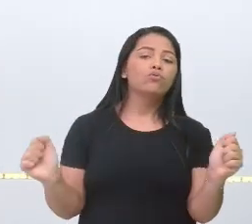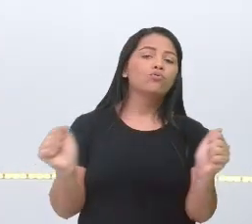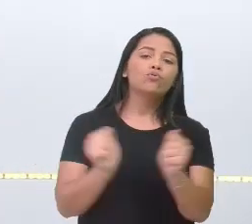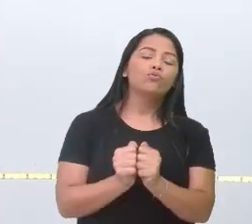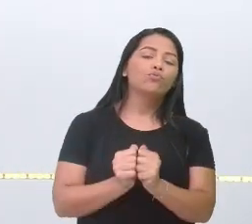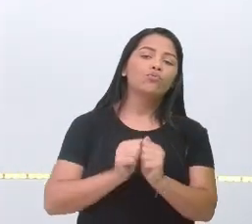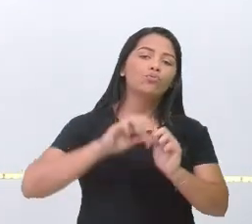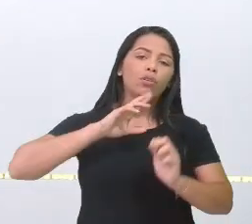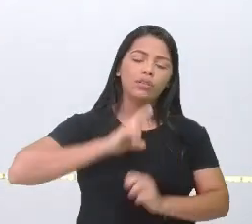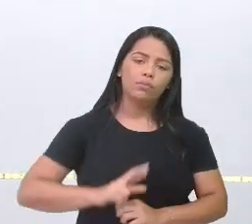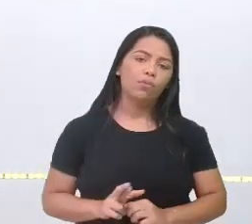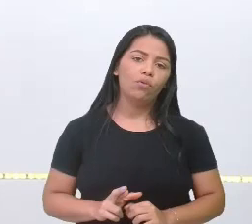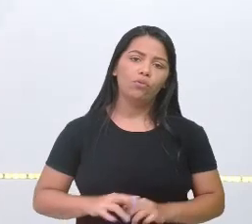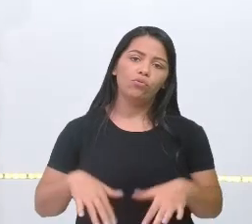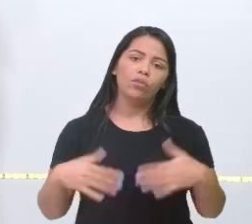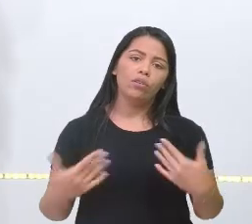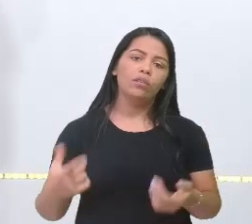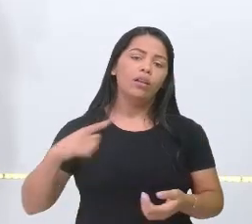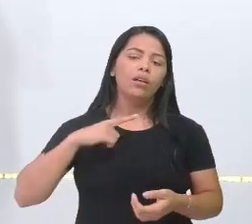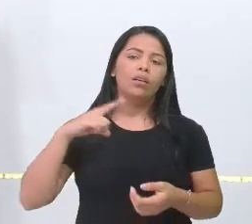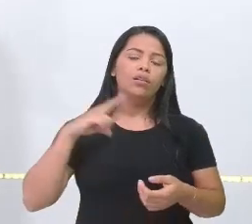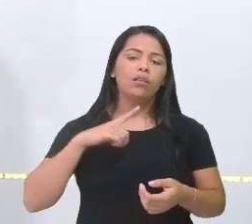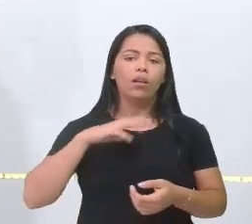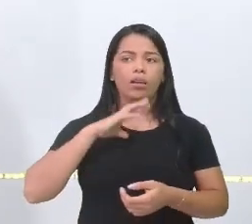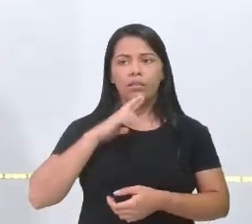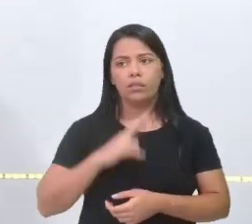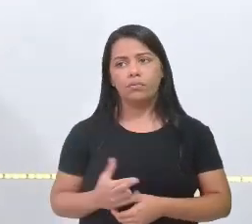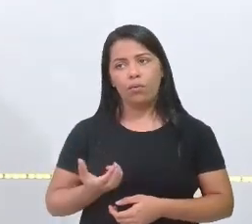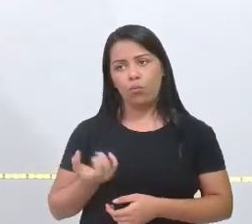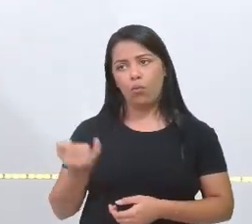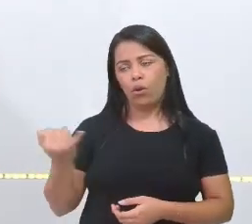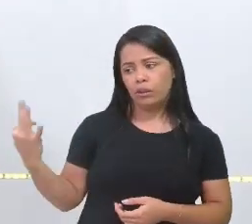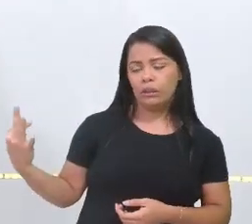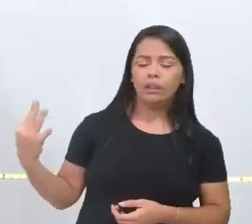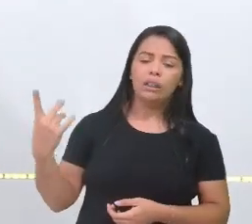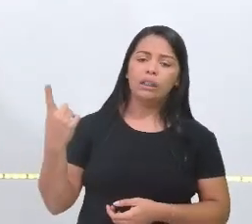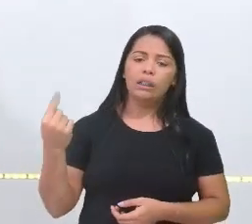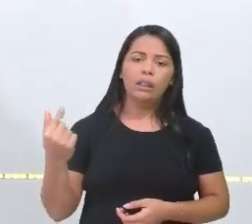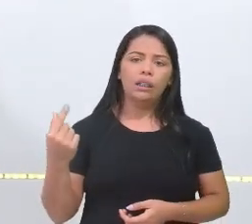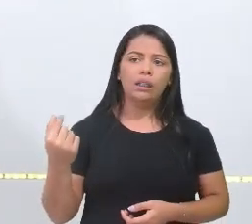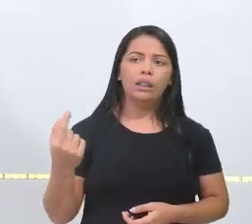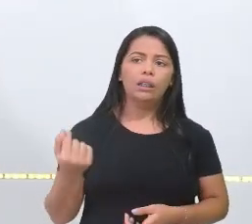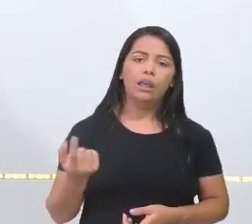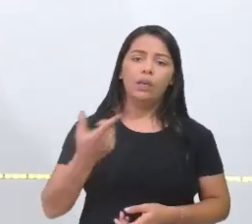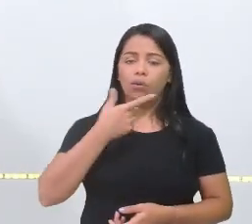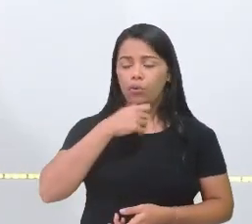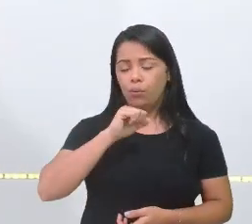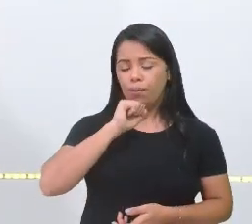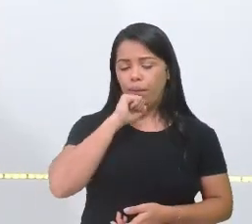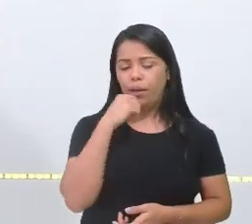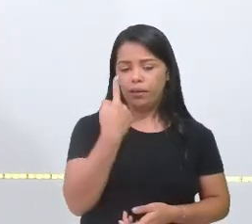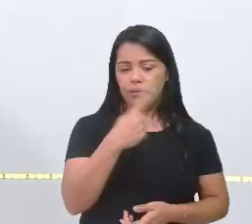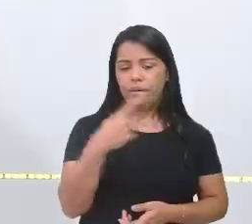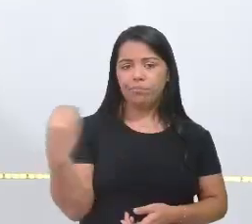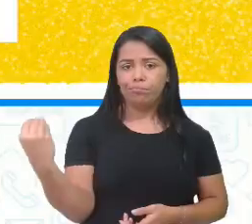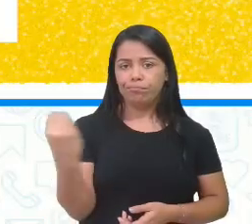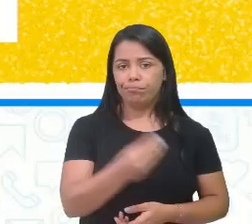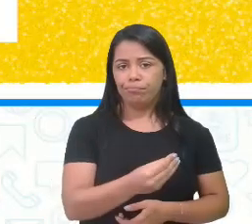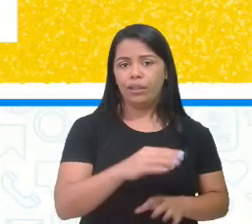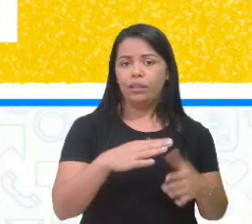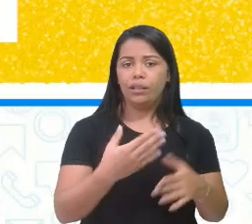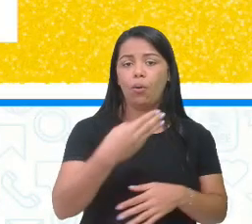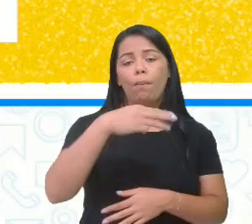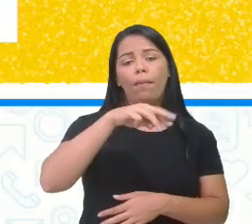Junto o resultado e assim eu tenho a quantidade de dinheiro que o pai dela deu. Então, Mariana ganhou